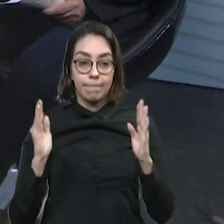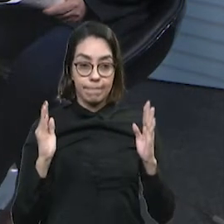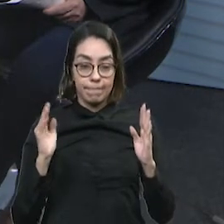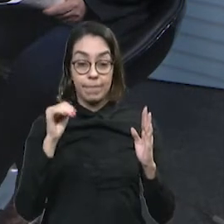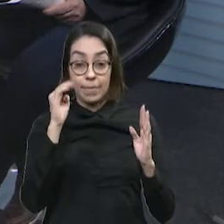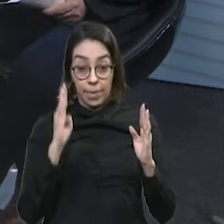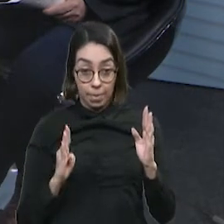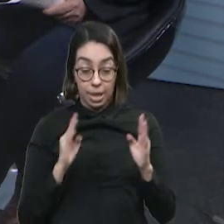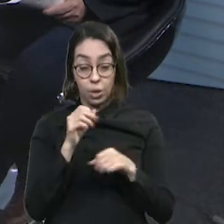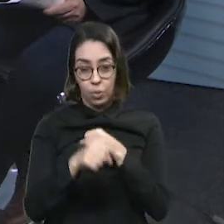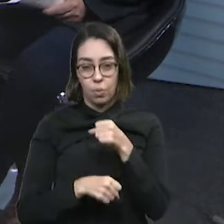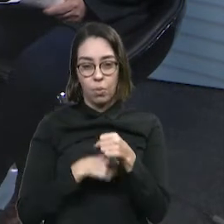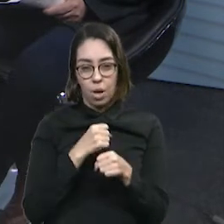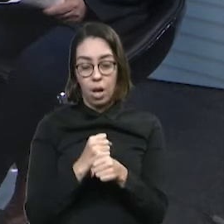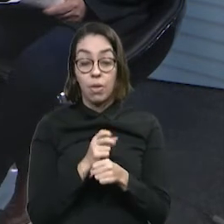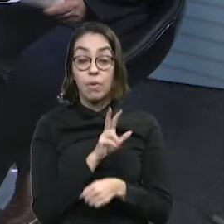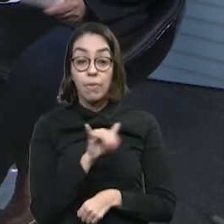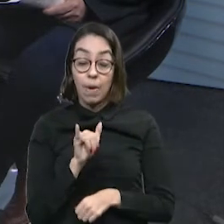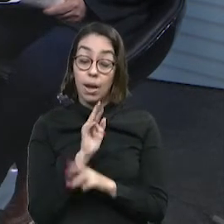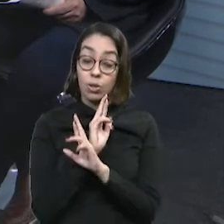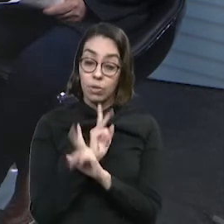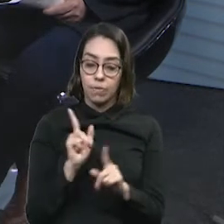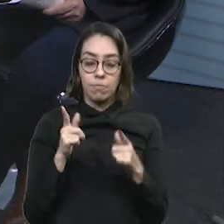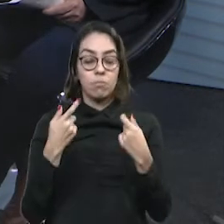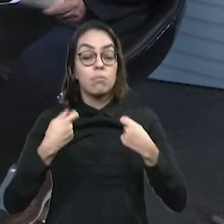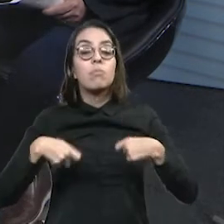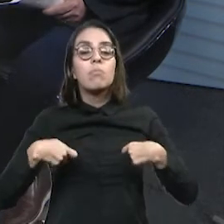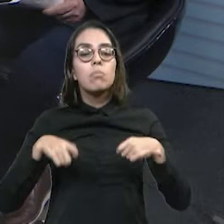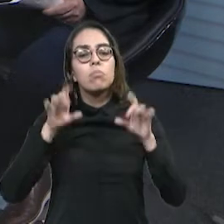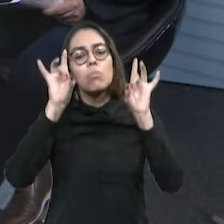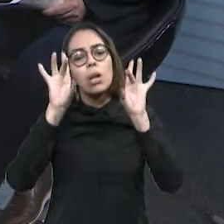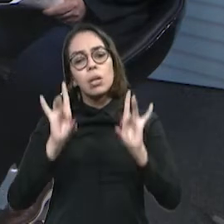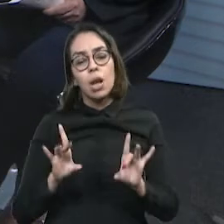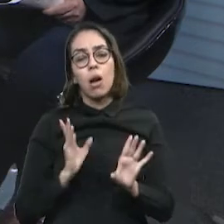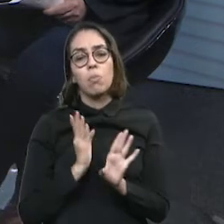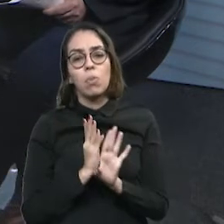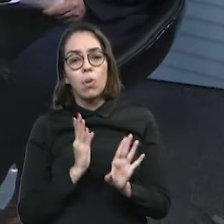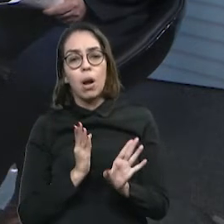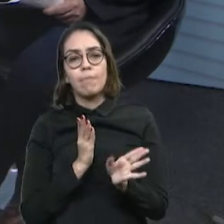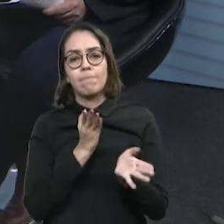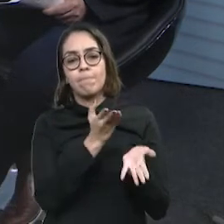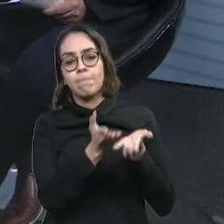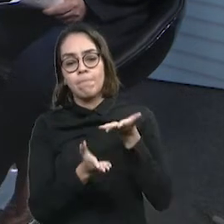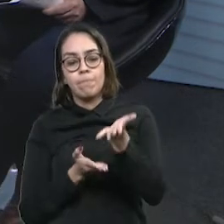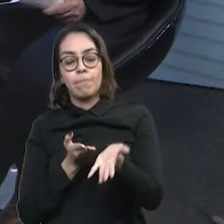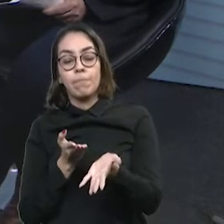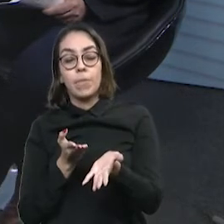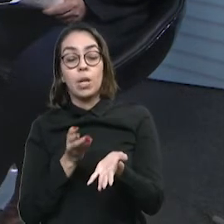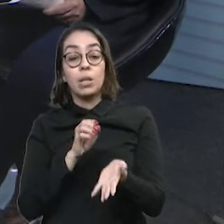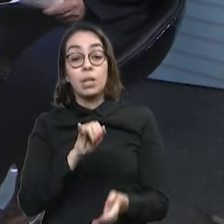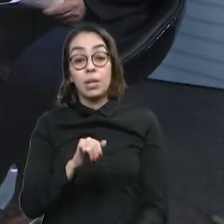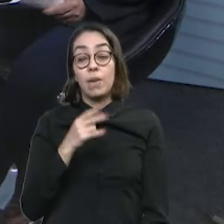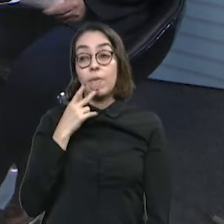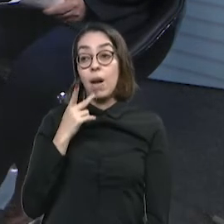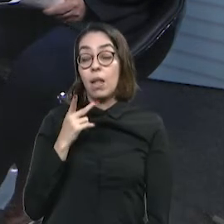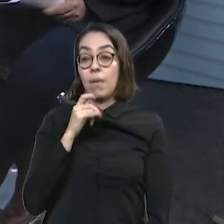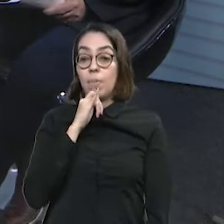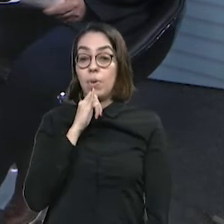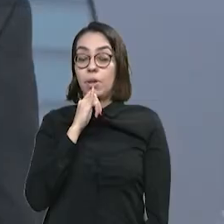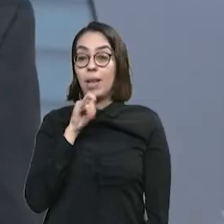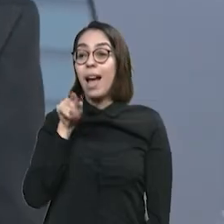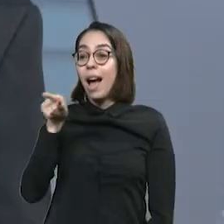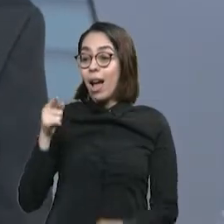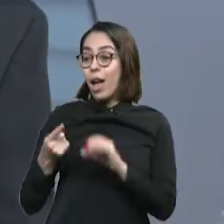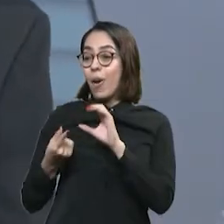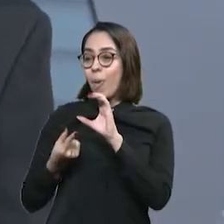ter um tratamento diferenciado. Por quê? Porque, senão, você vai estar sinalizando para o bom pagador que não